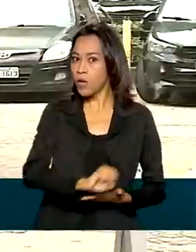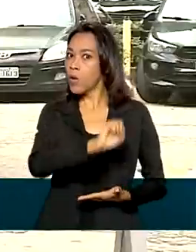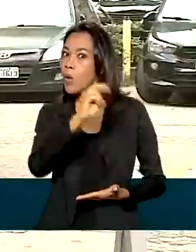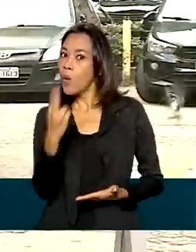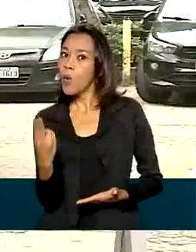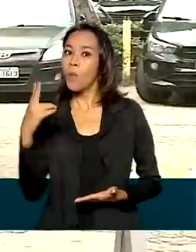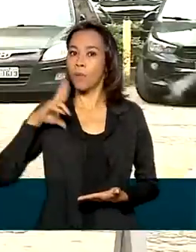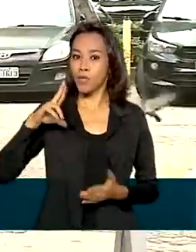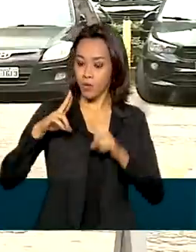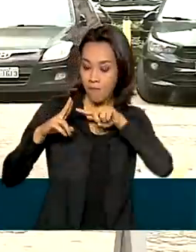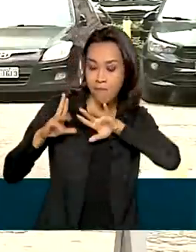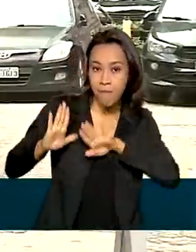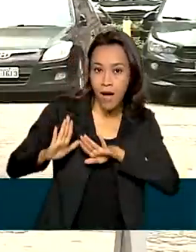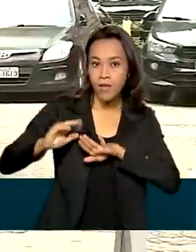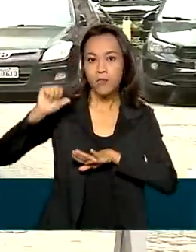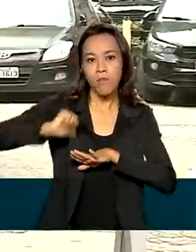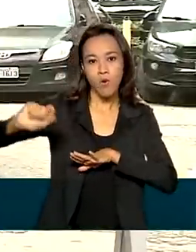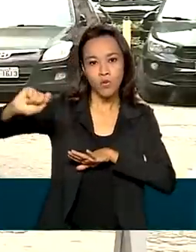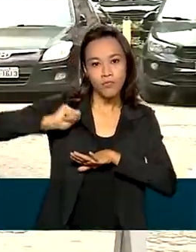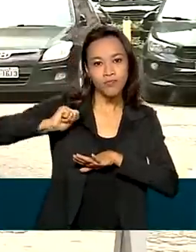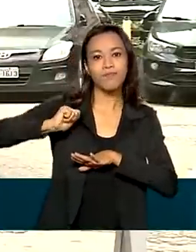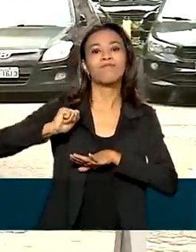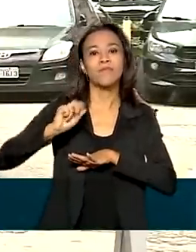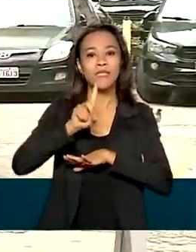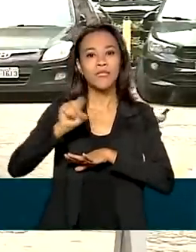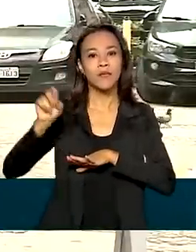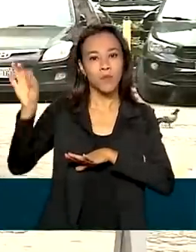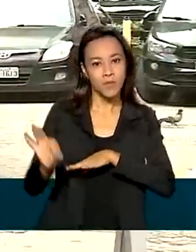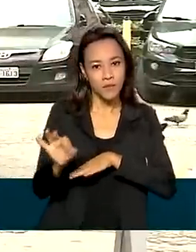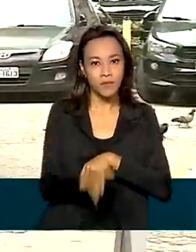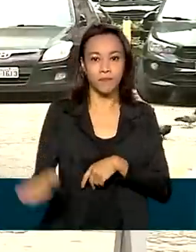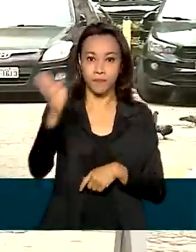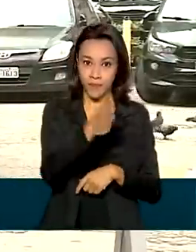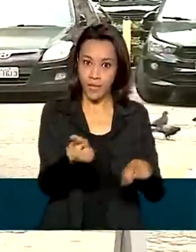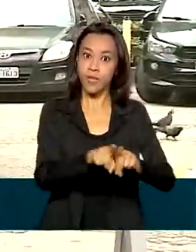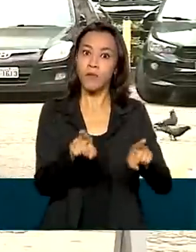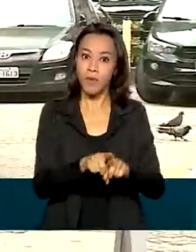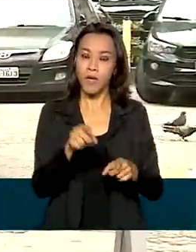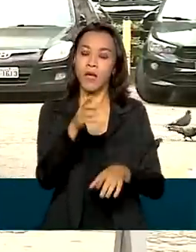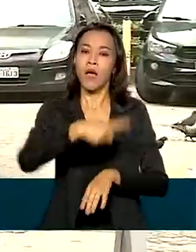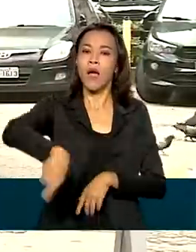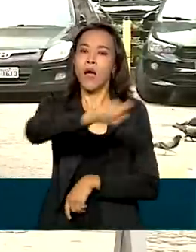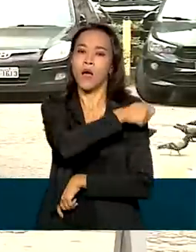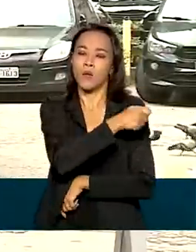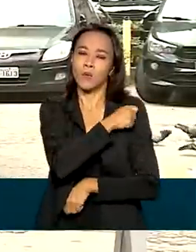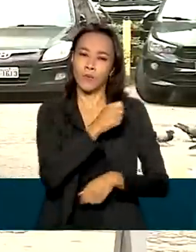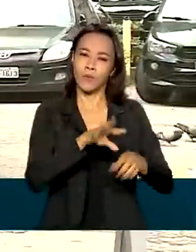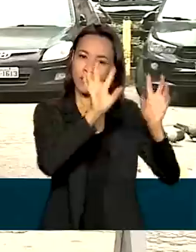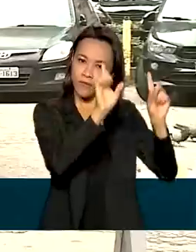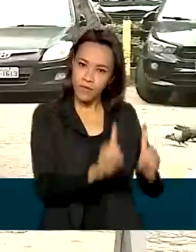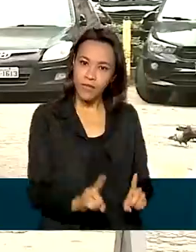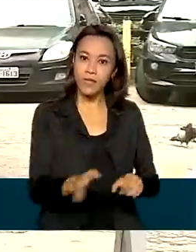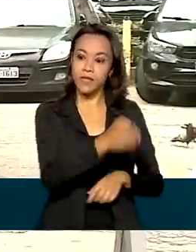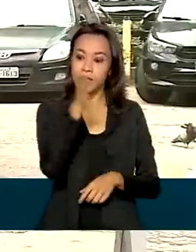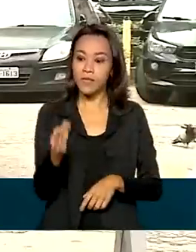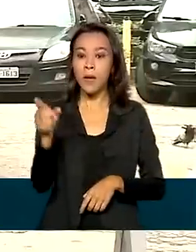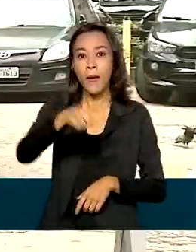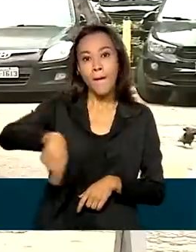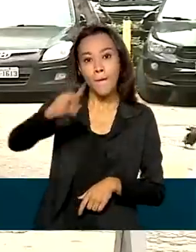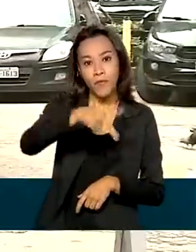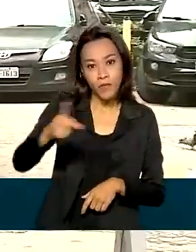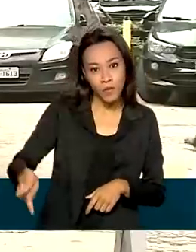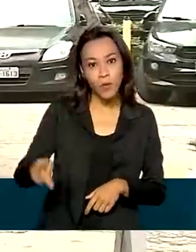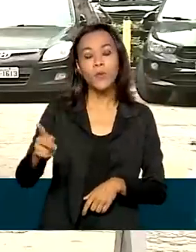como bolsista integral. Também participam do programa estudantes com deficiência, professores da rede pública de ensino e